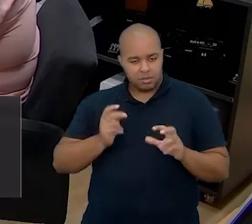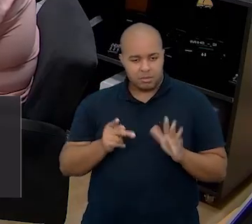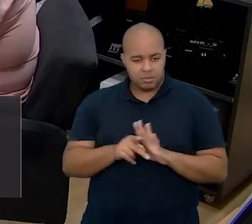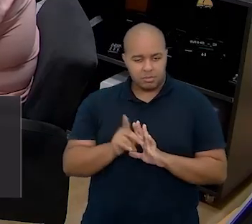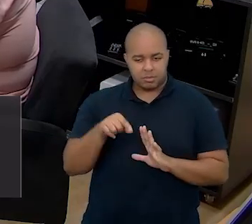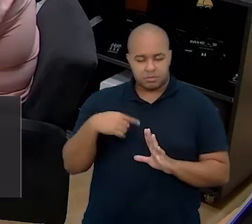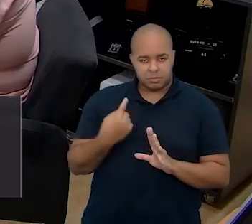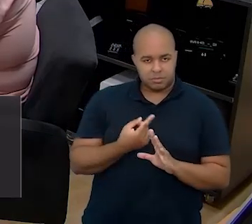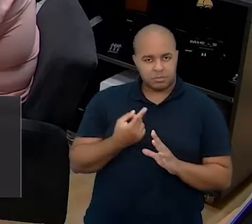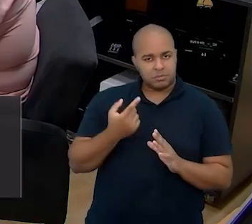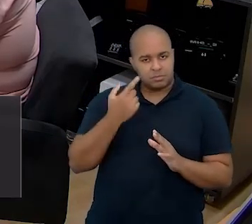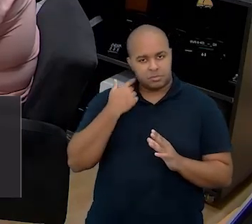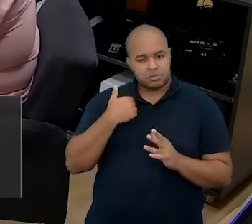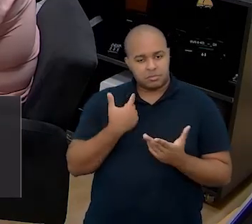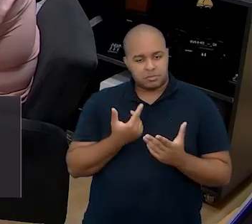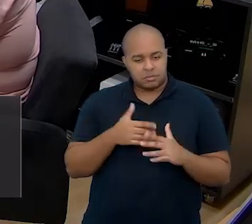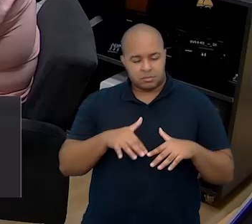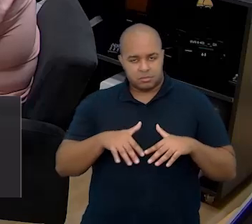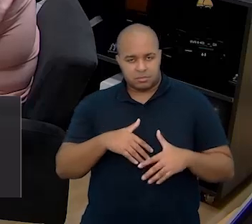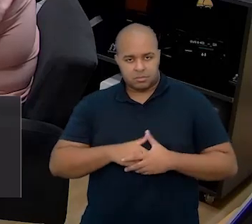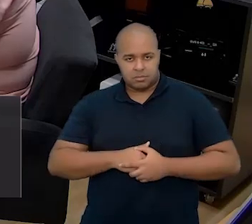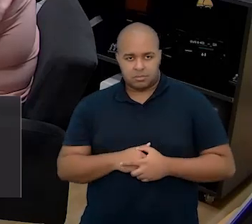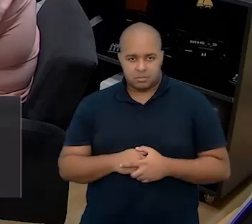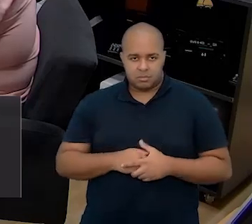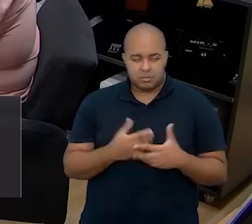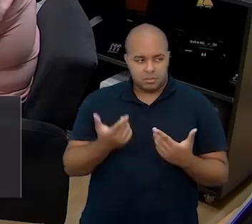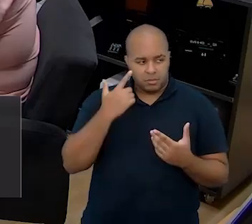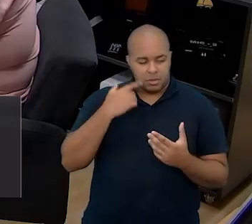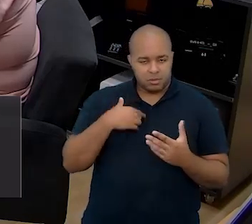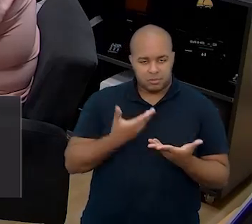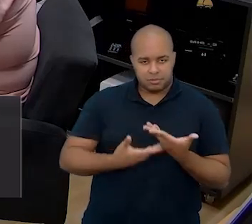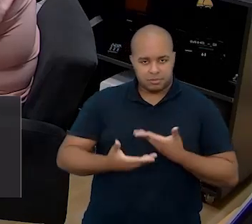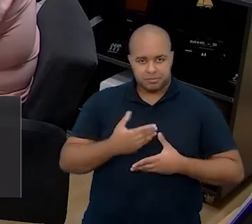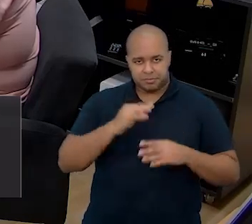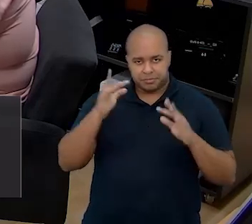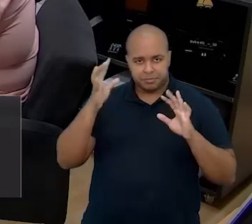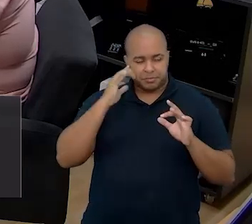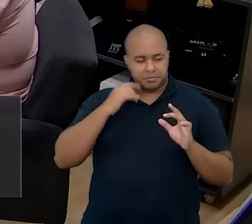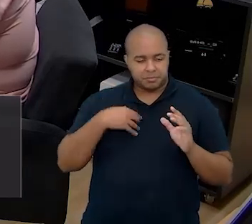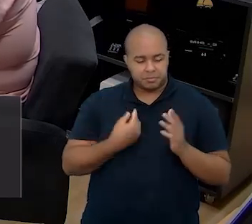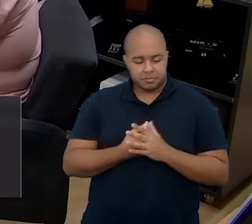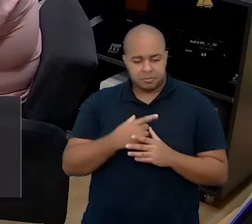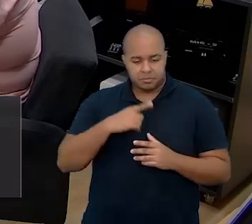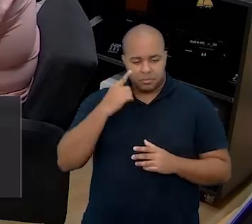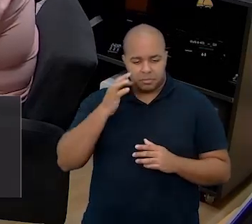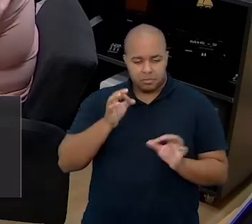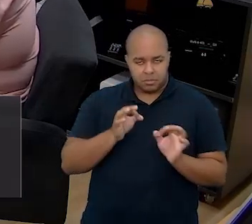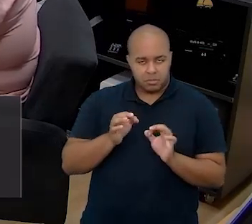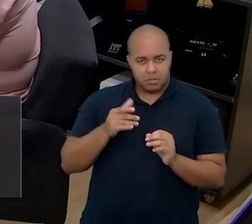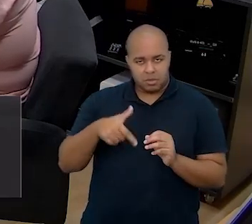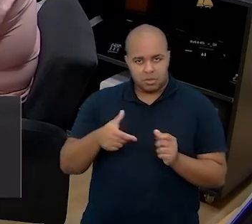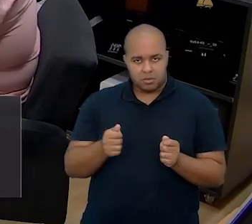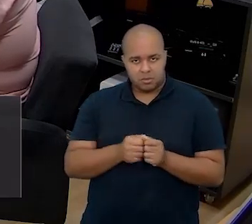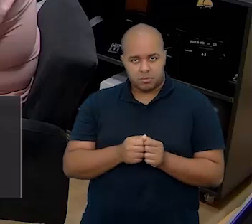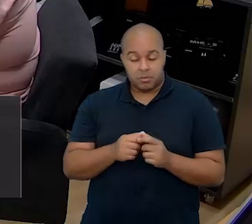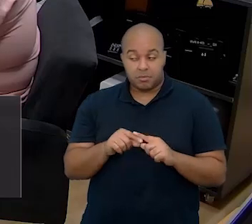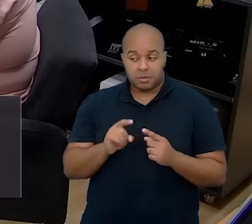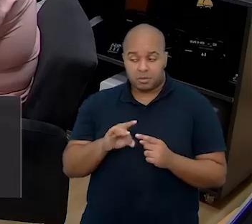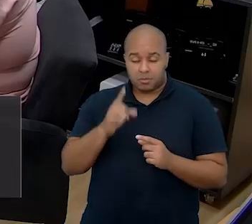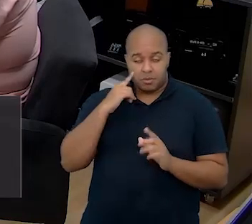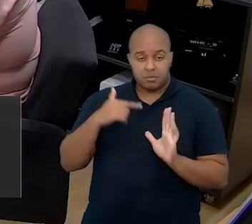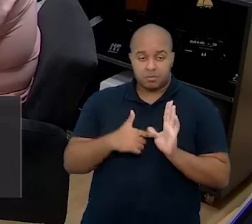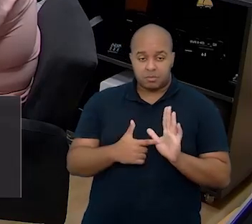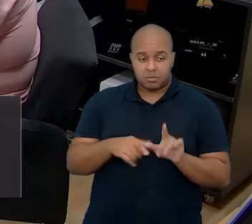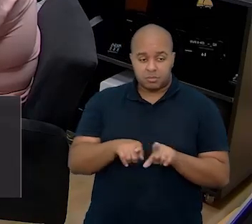do nosso movimento, dessa nossa reflexão, desse período que estaremos juntinhos aqui. Mas aí, só para